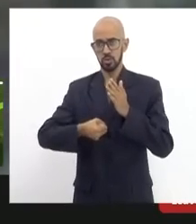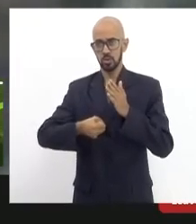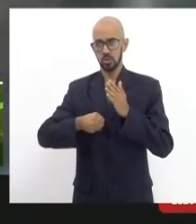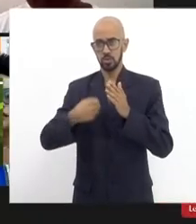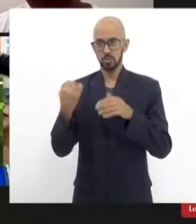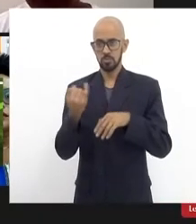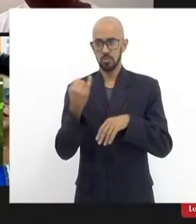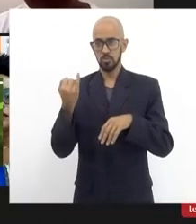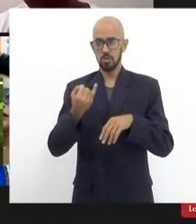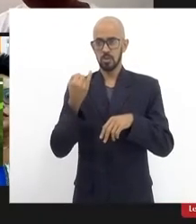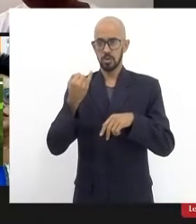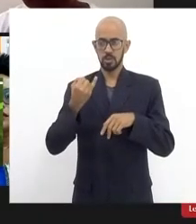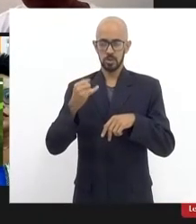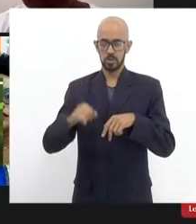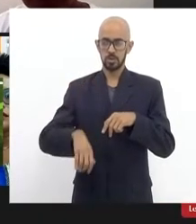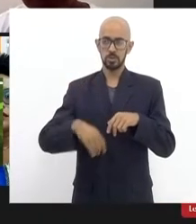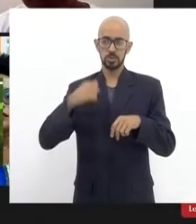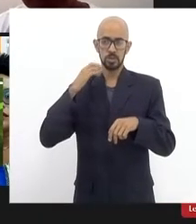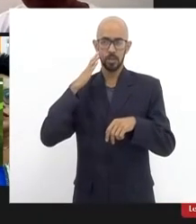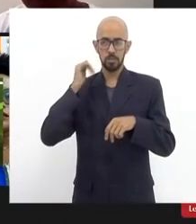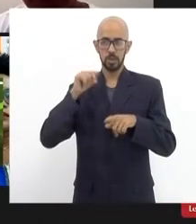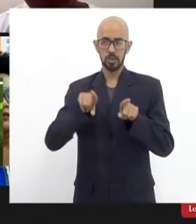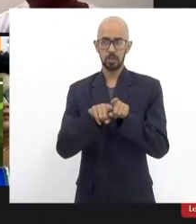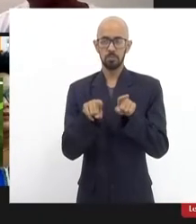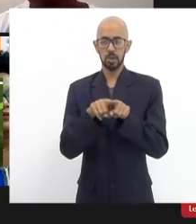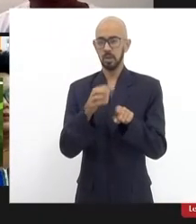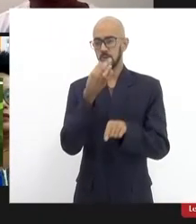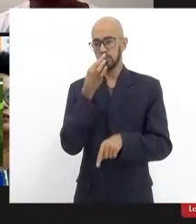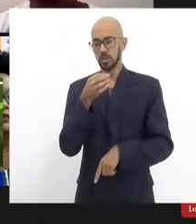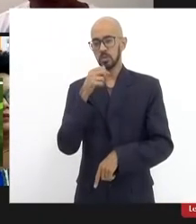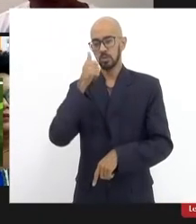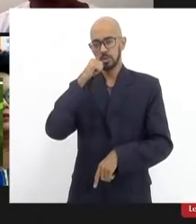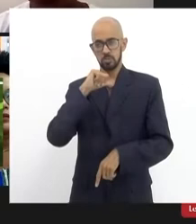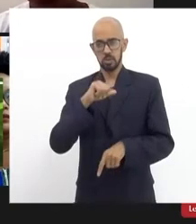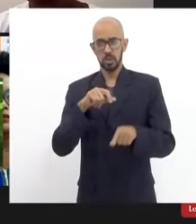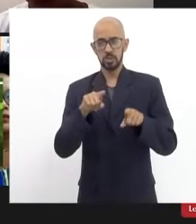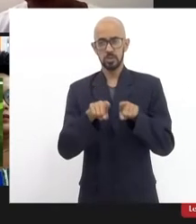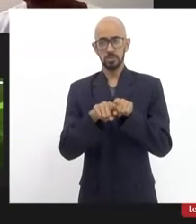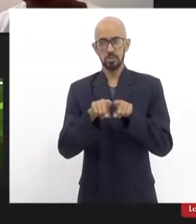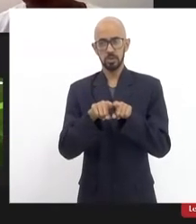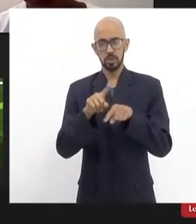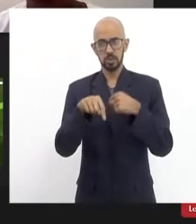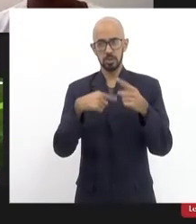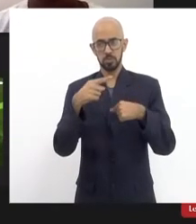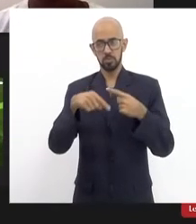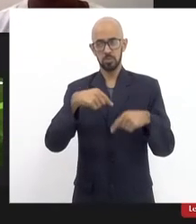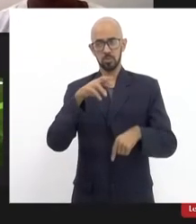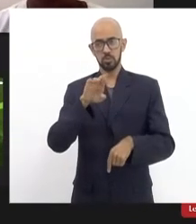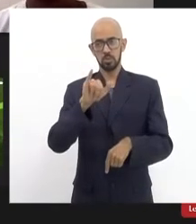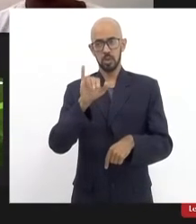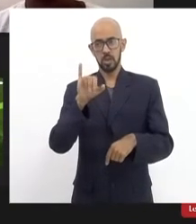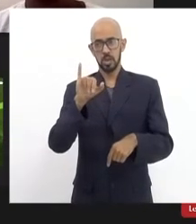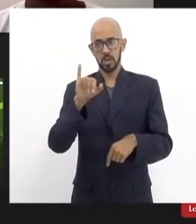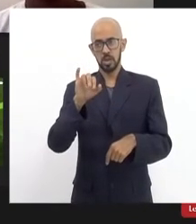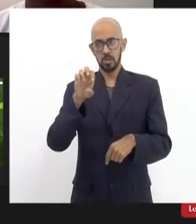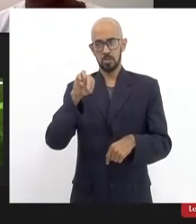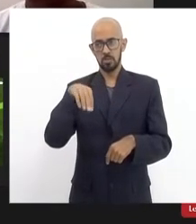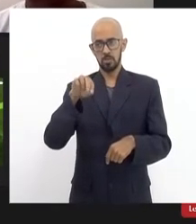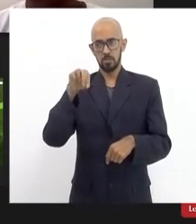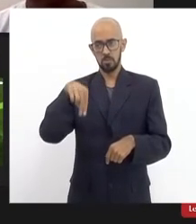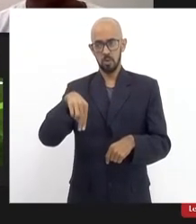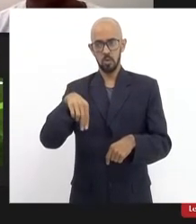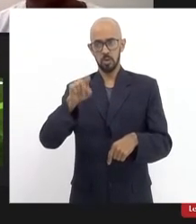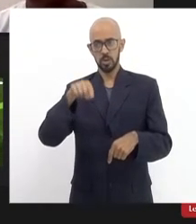importante ouvirmos a voz das mulheres aqui logo em seguida vamos ouvir o Reimon depois a Tainá também e ainda há